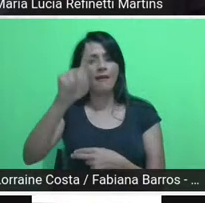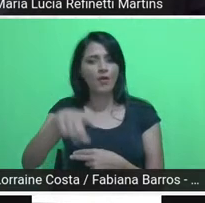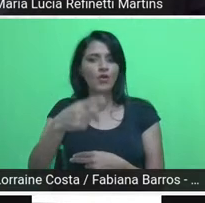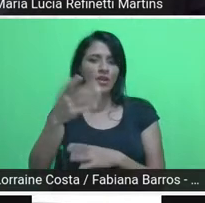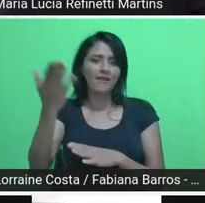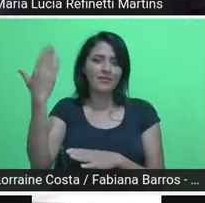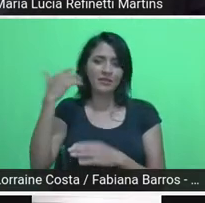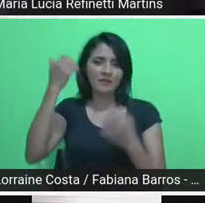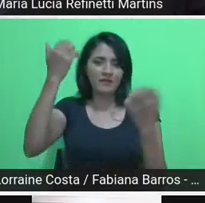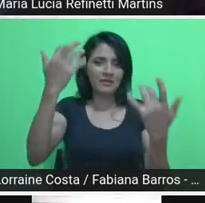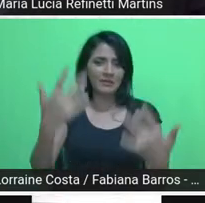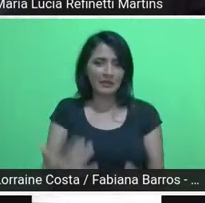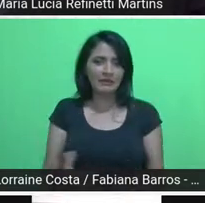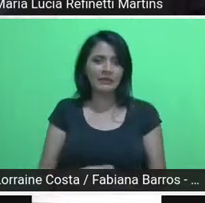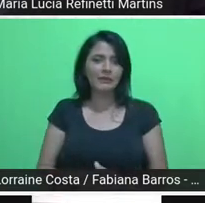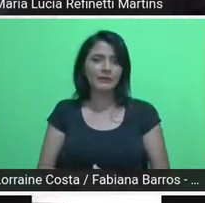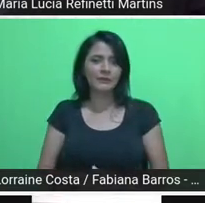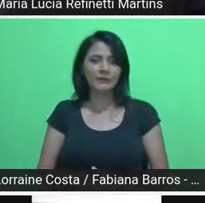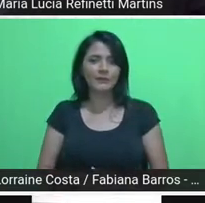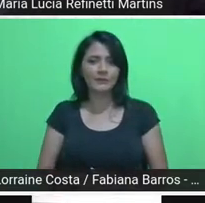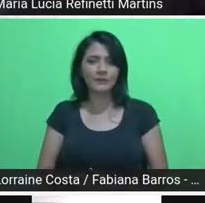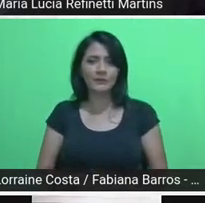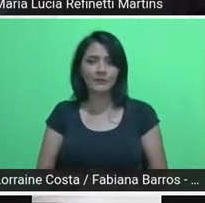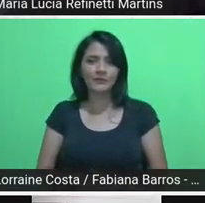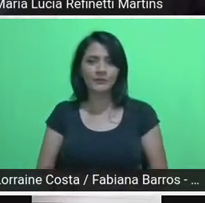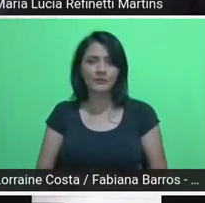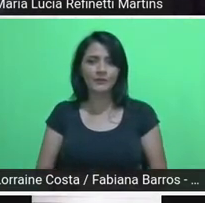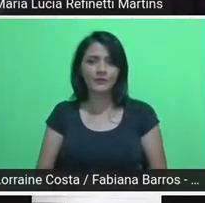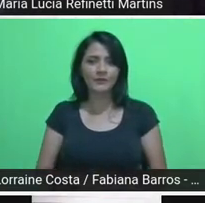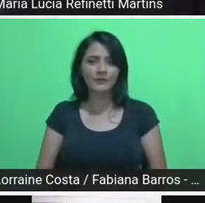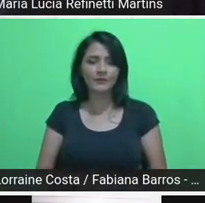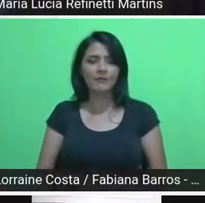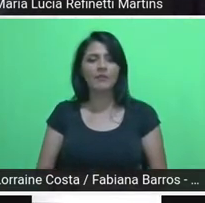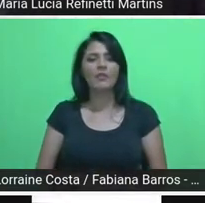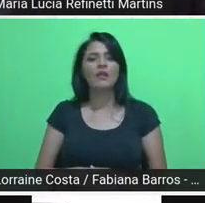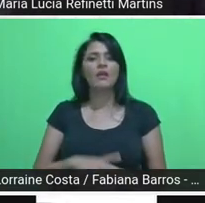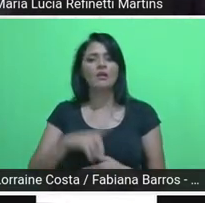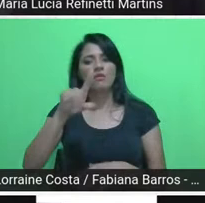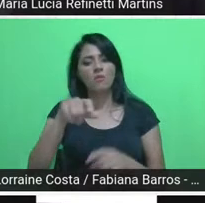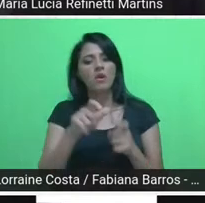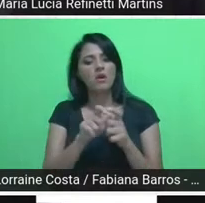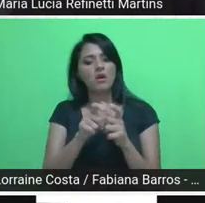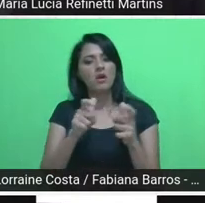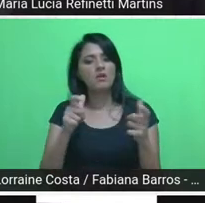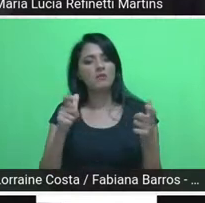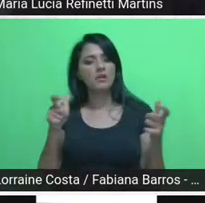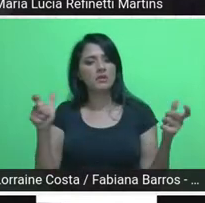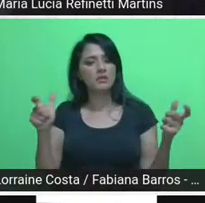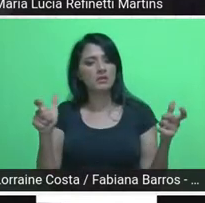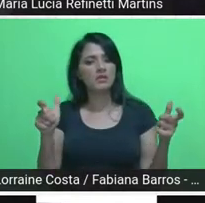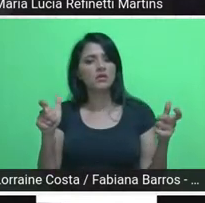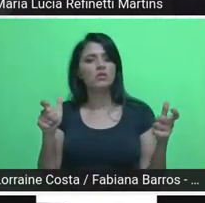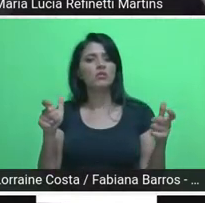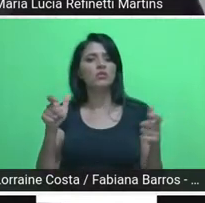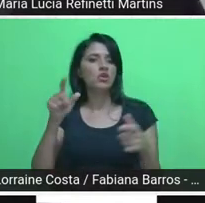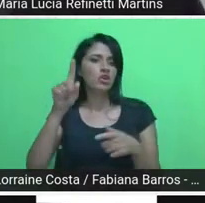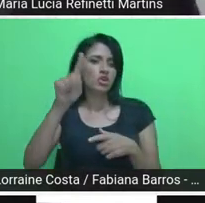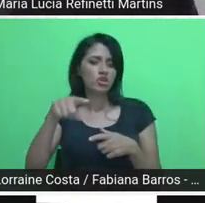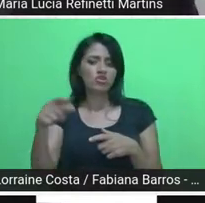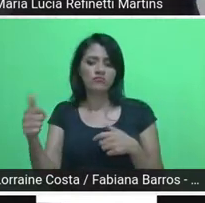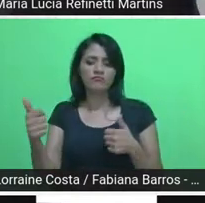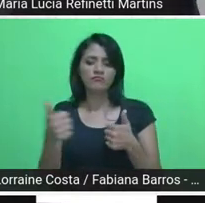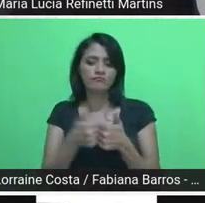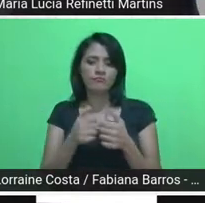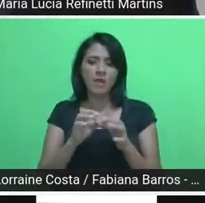uma ampliação, de um chegar mais longe